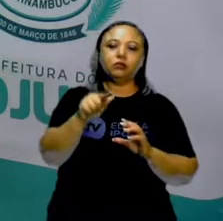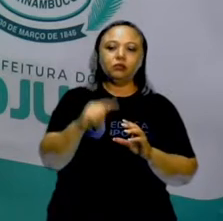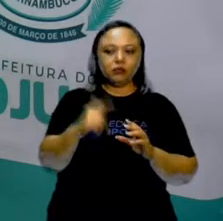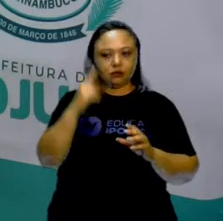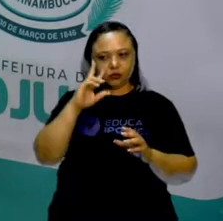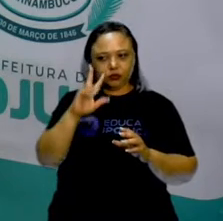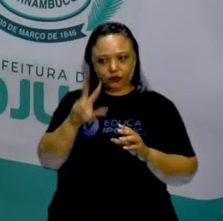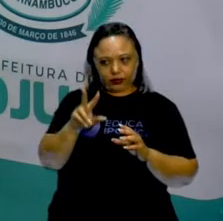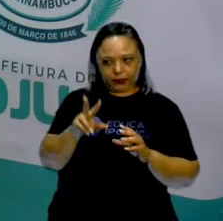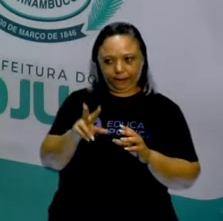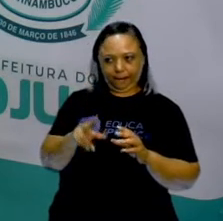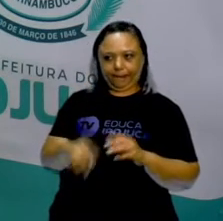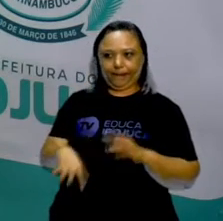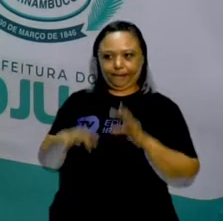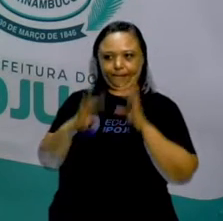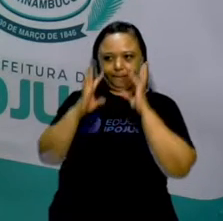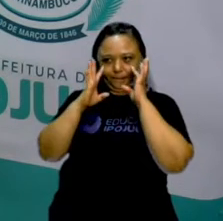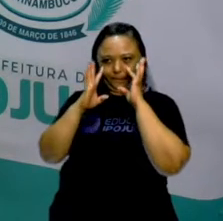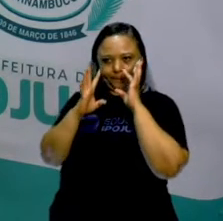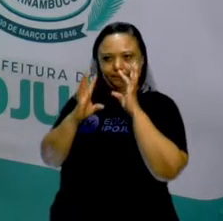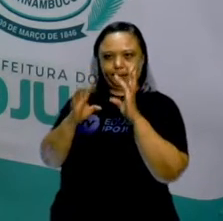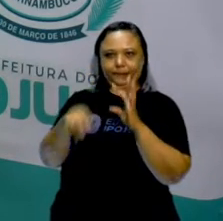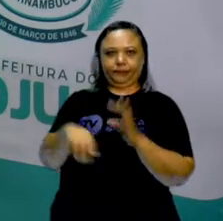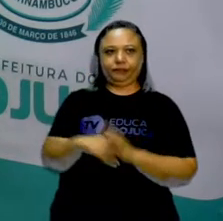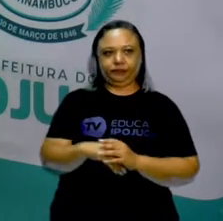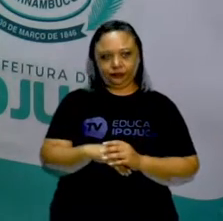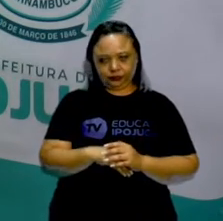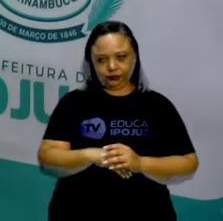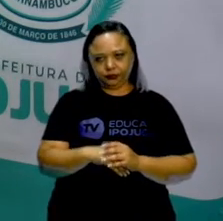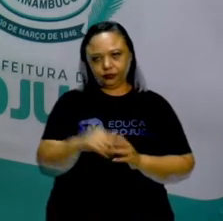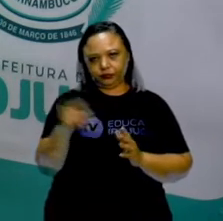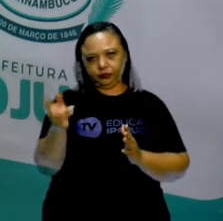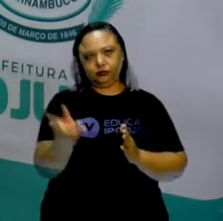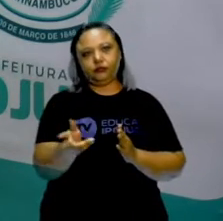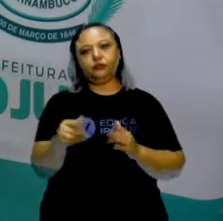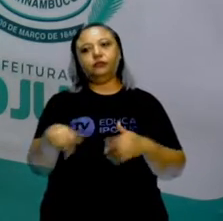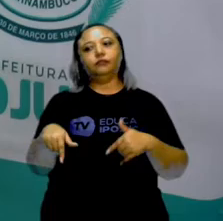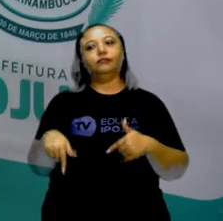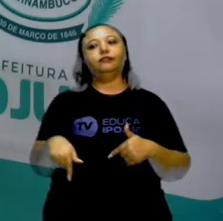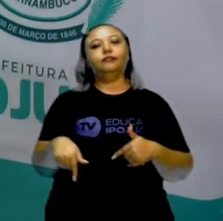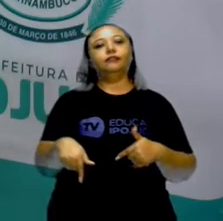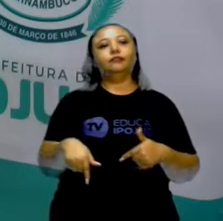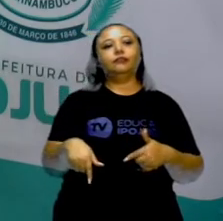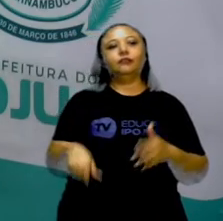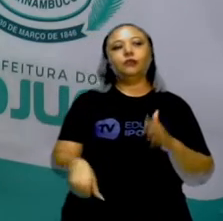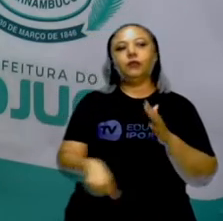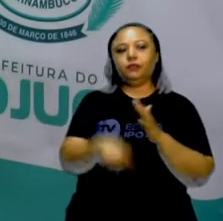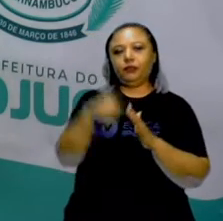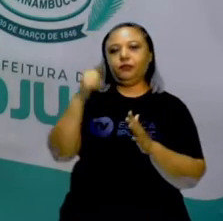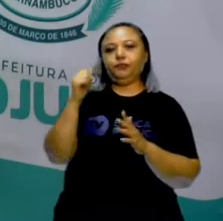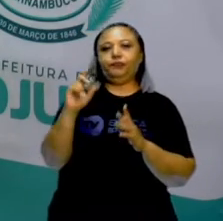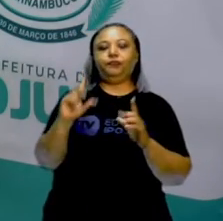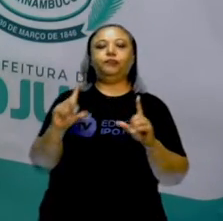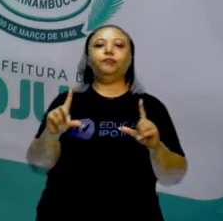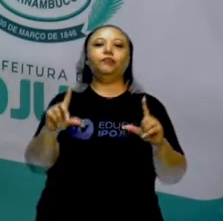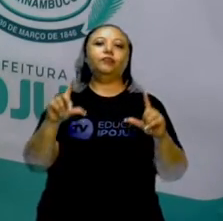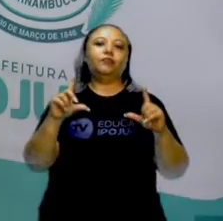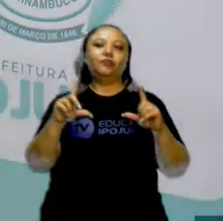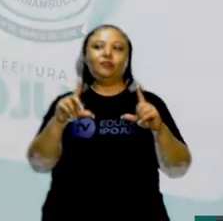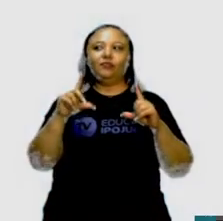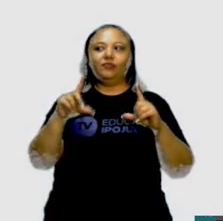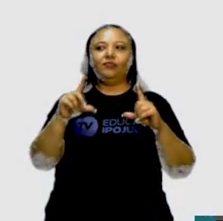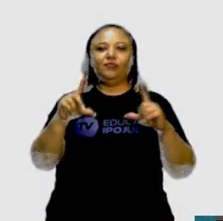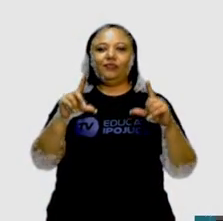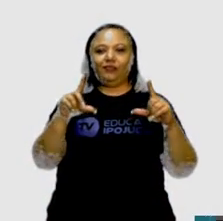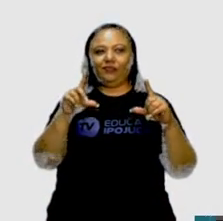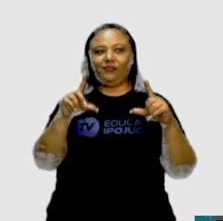são, se eles são convexos, se eles não são. E assim por diante. E aí, preparados? Primeiro quadro. Esse é um quadro